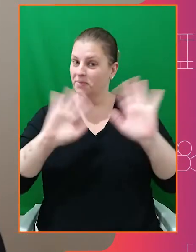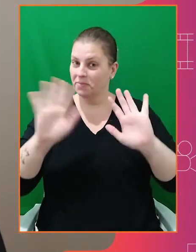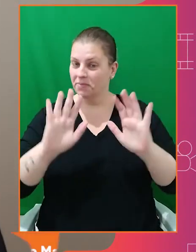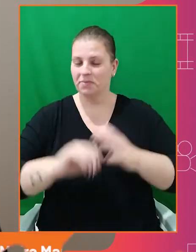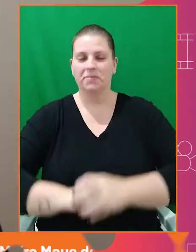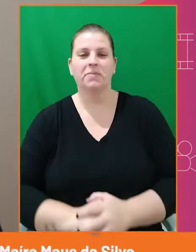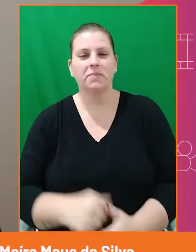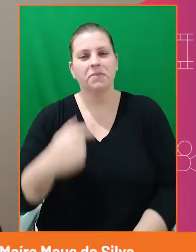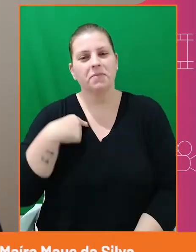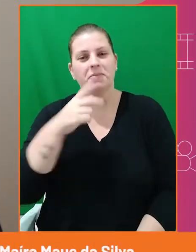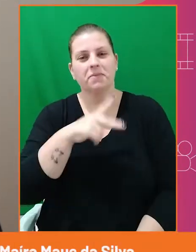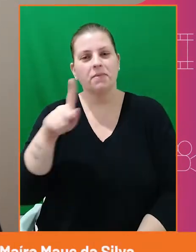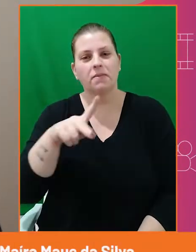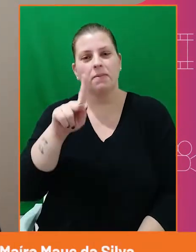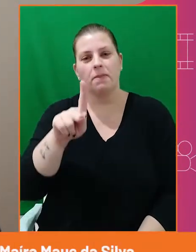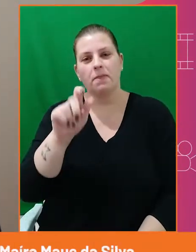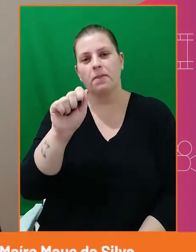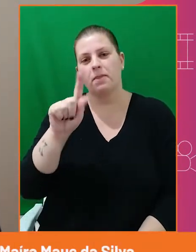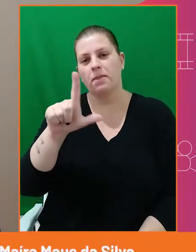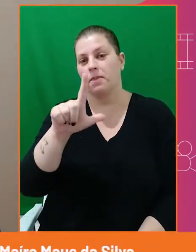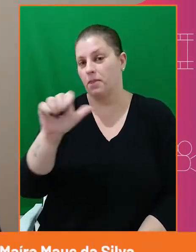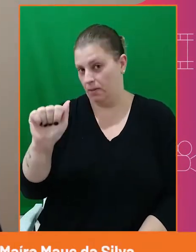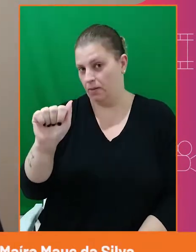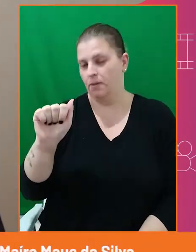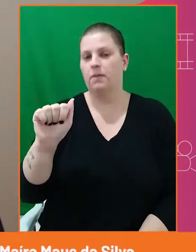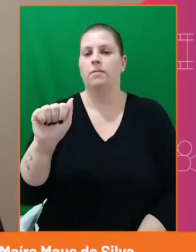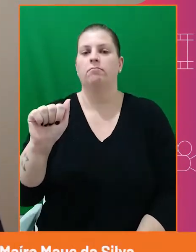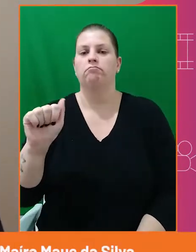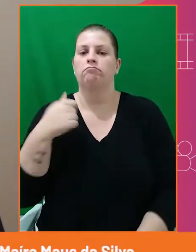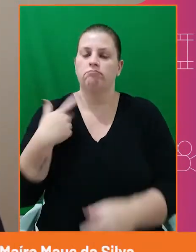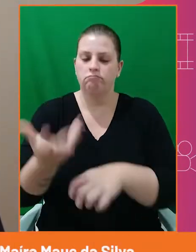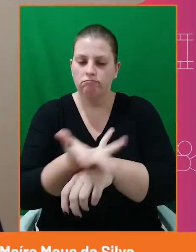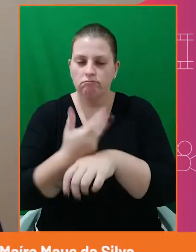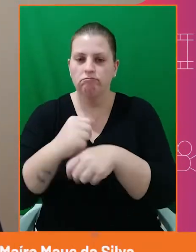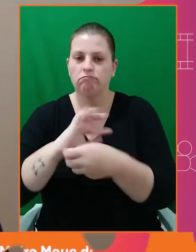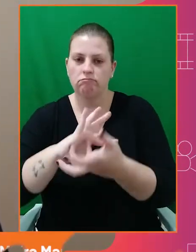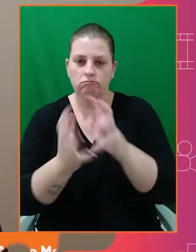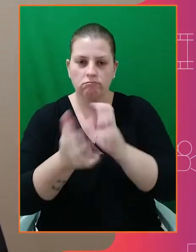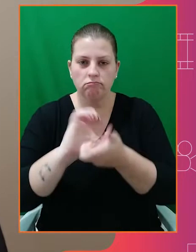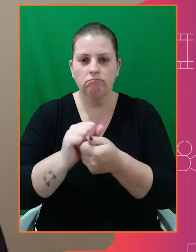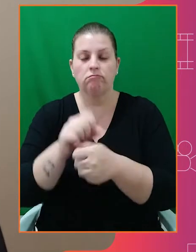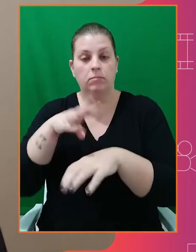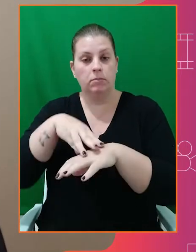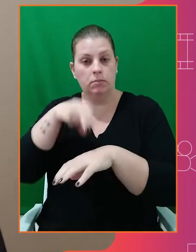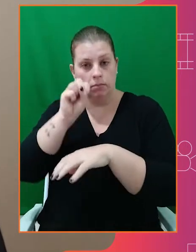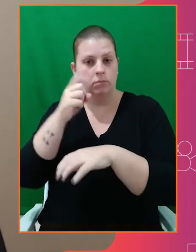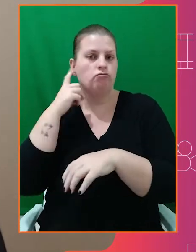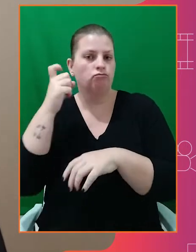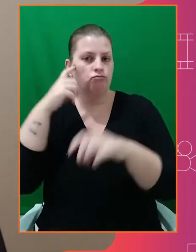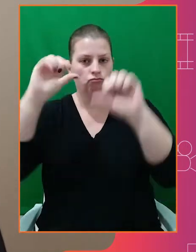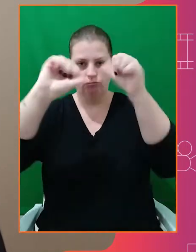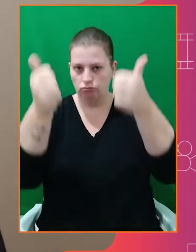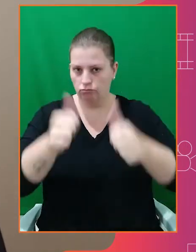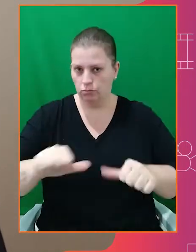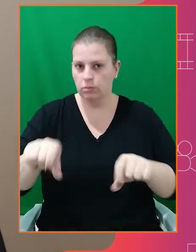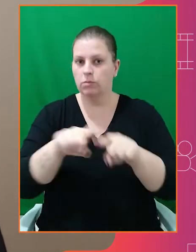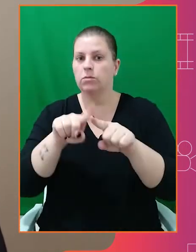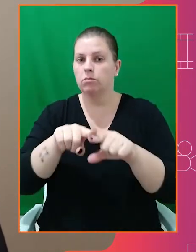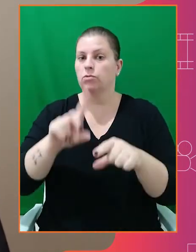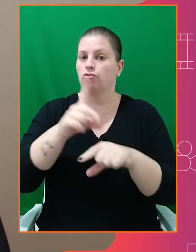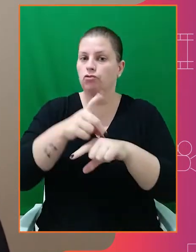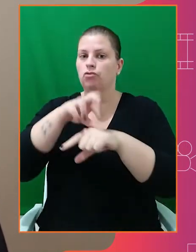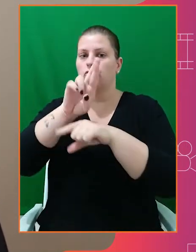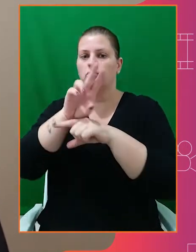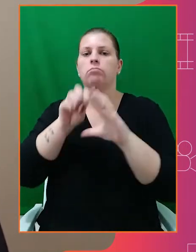Olá, eu sou a professora Paula Poietti Sampeiro, sou artista plástica, mestre em imagem e som e doutora em mídia e tecnologia.